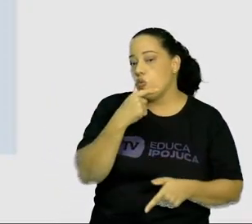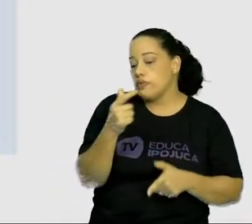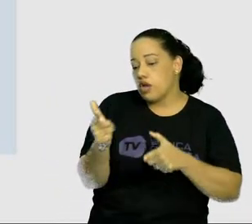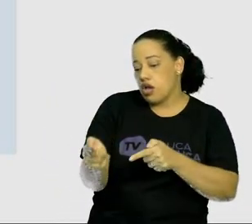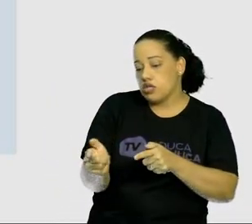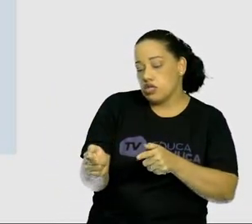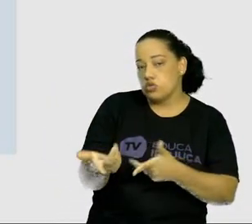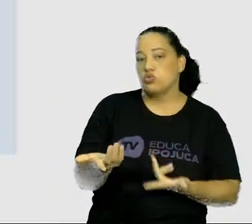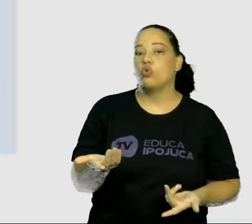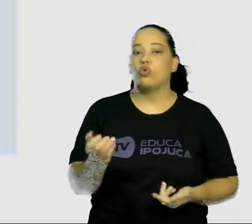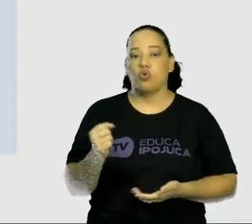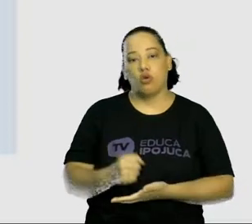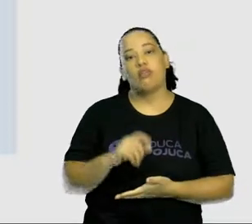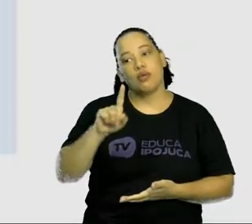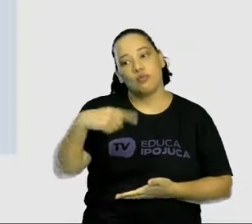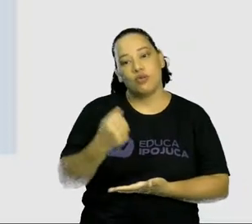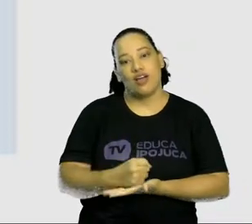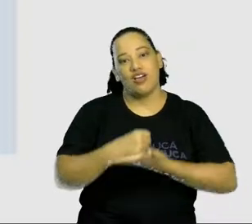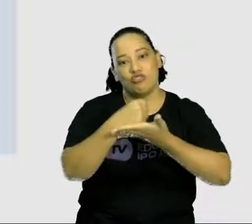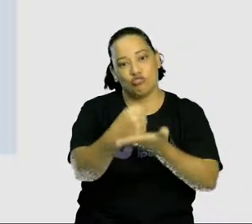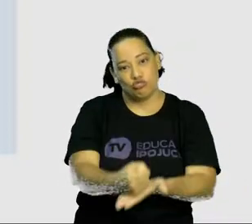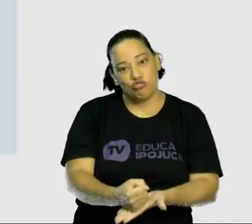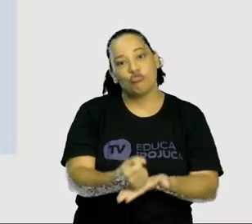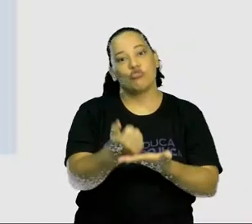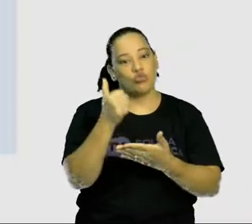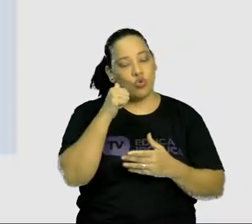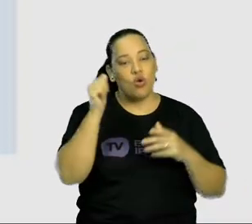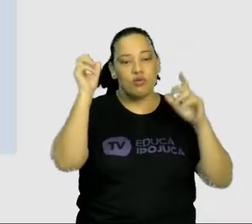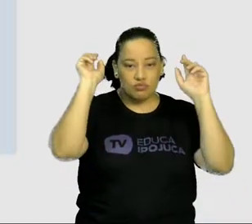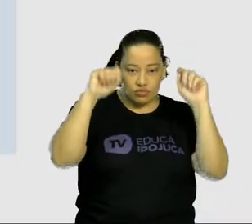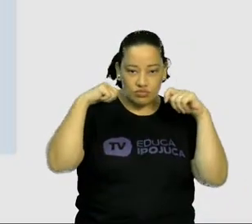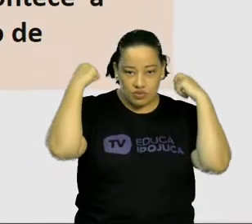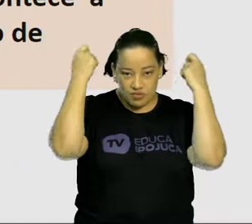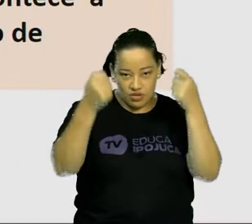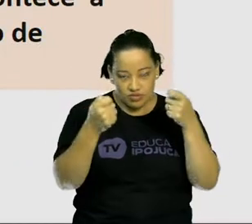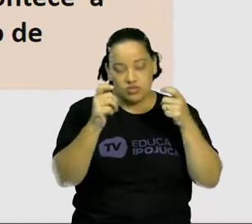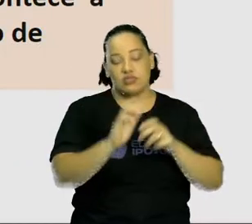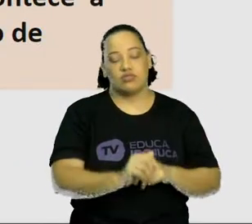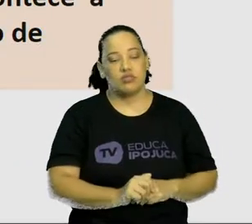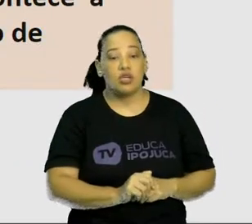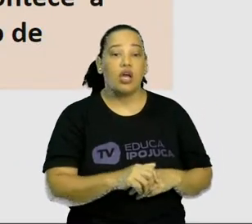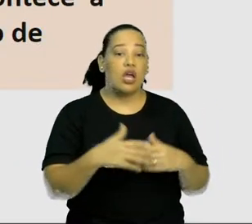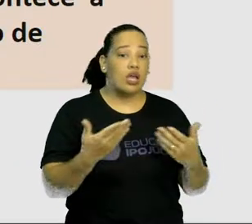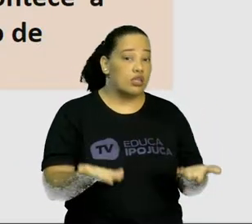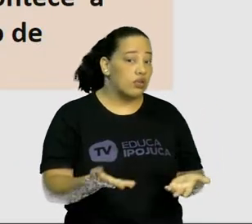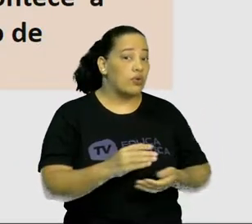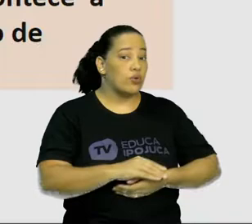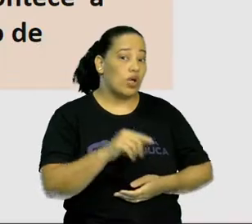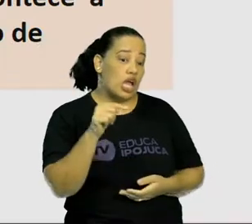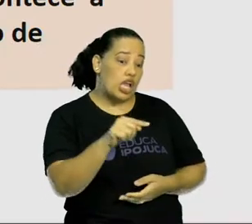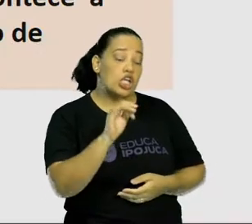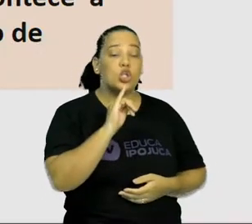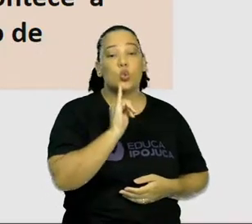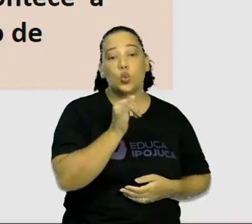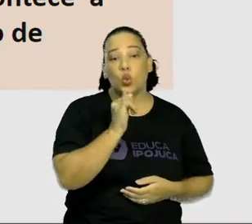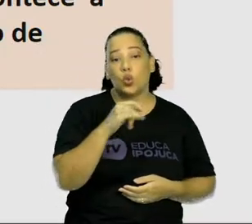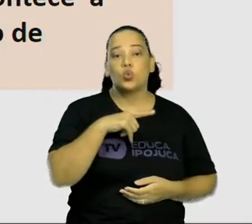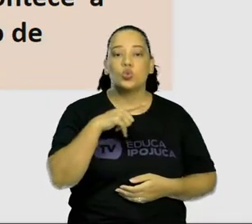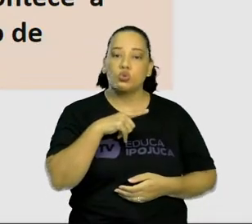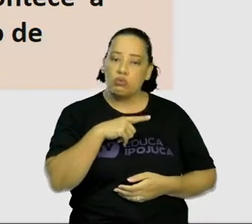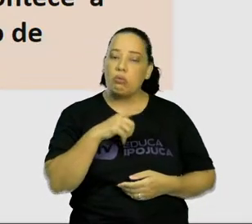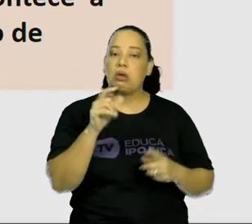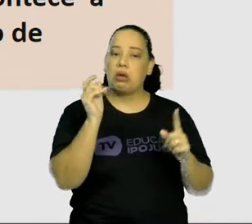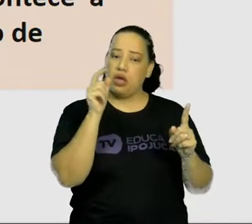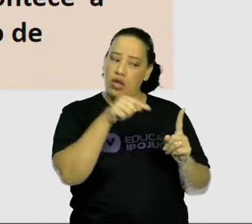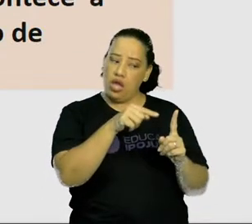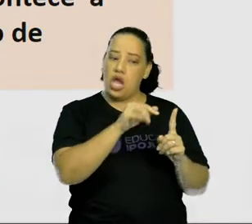Chapeuzinho e a Vovó. Certo? No conto, crianças, nós temos também o Narrador. Mas,